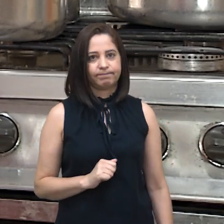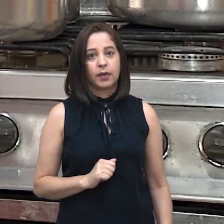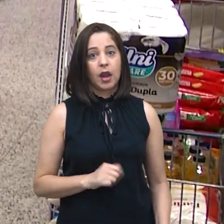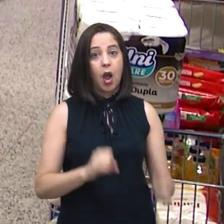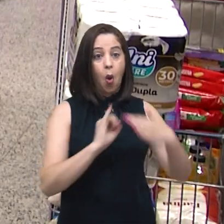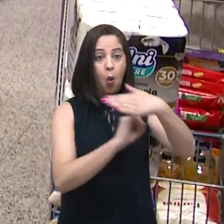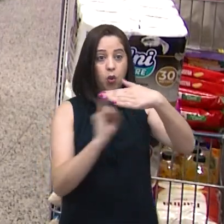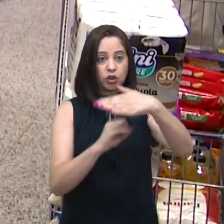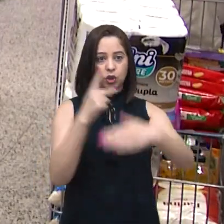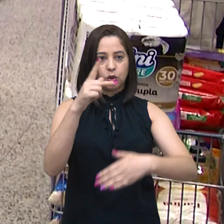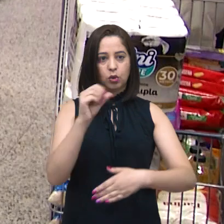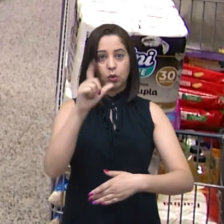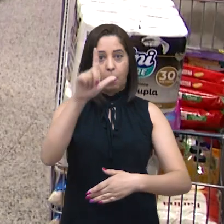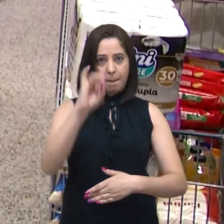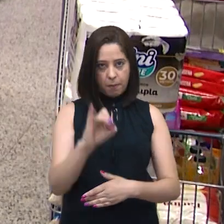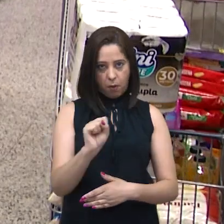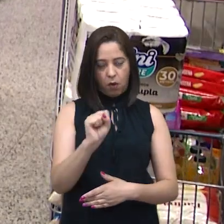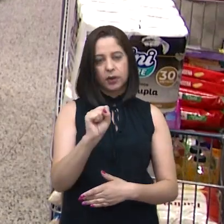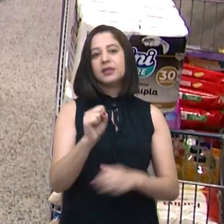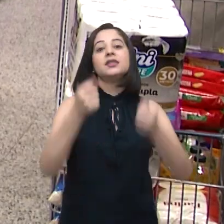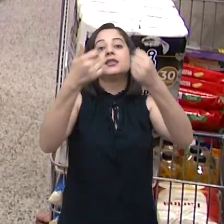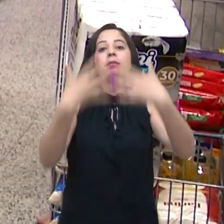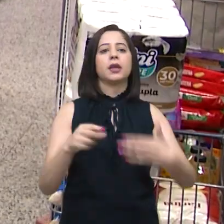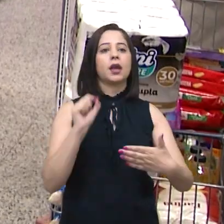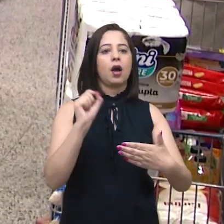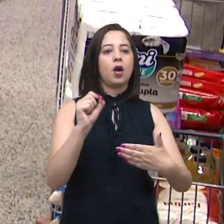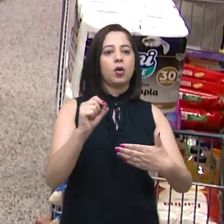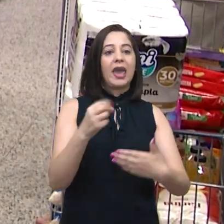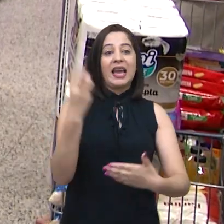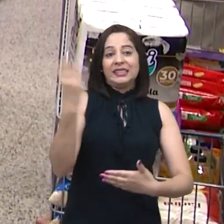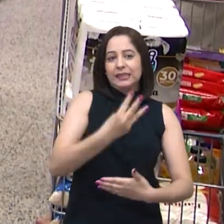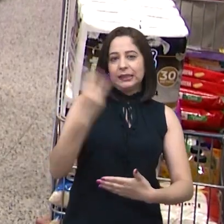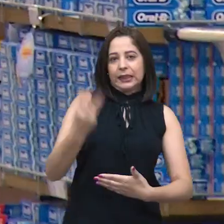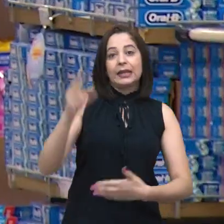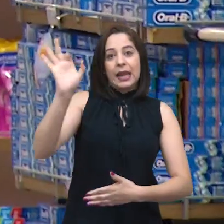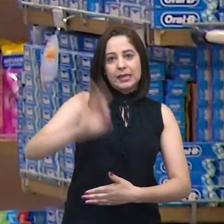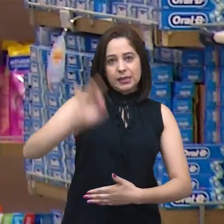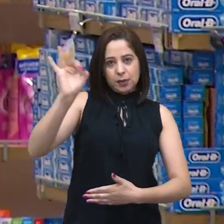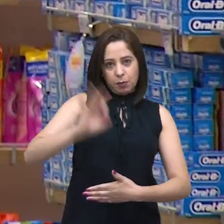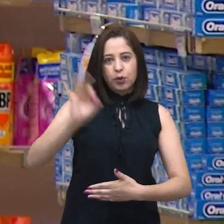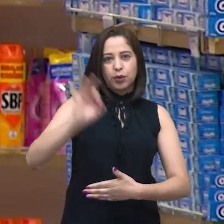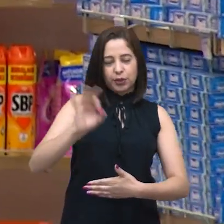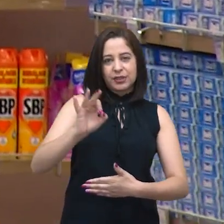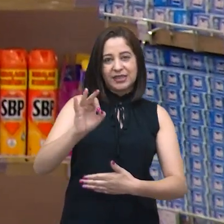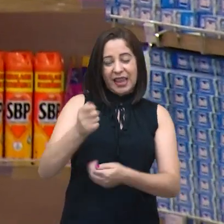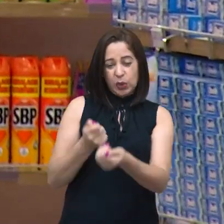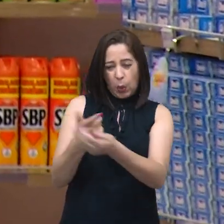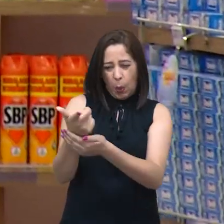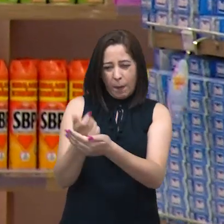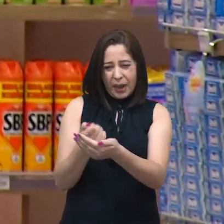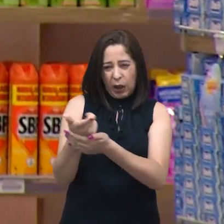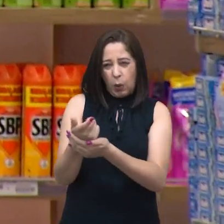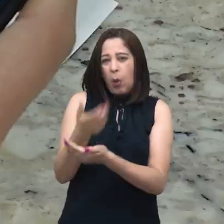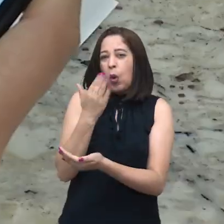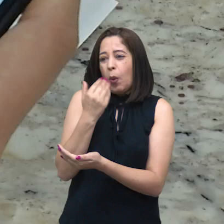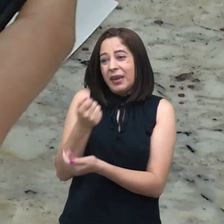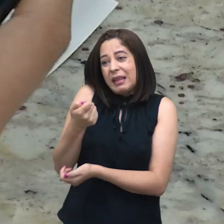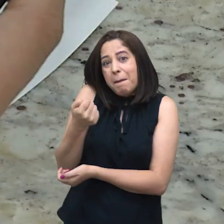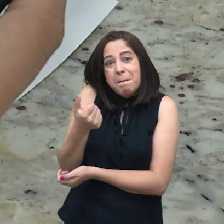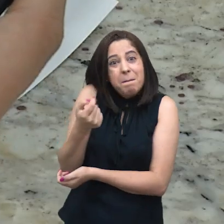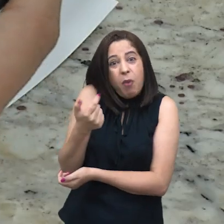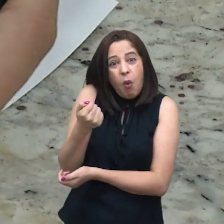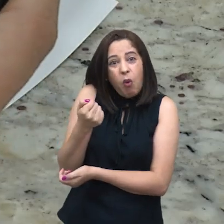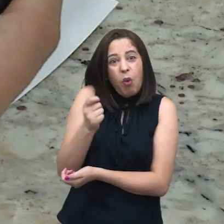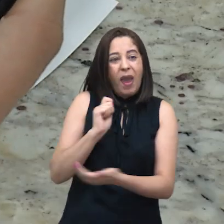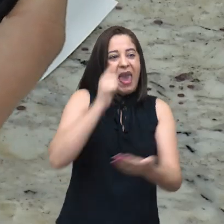De acordo com o Instituto Polis, um terço das famílias brasileiras abrem mão de gastos com alimentação e saúde para